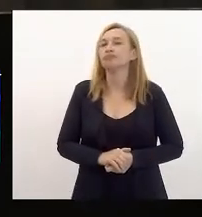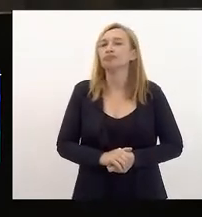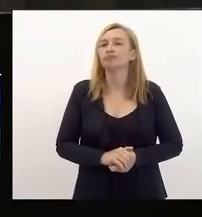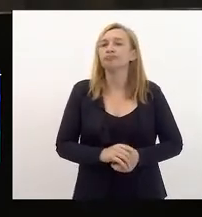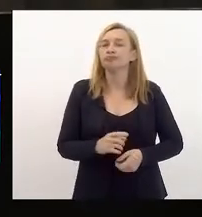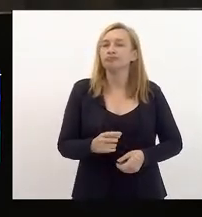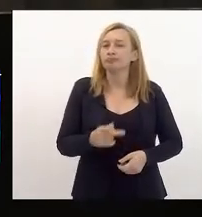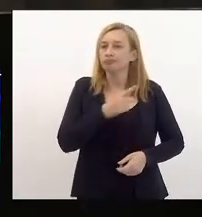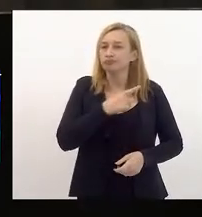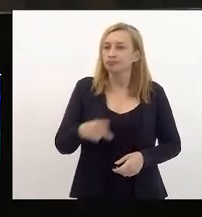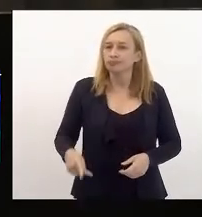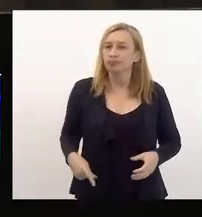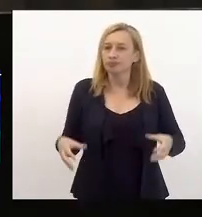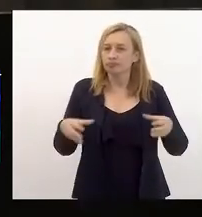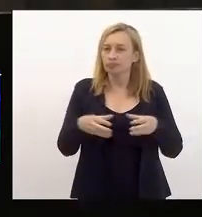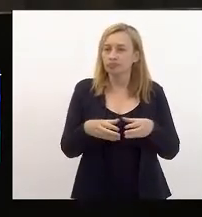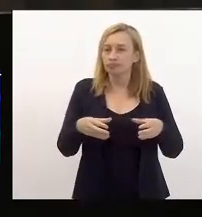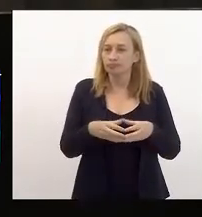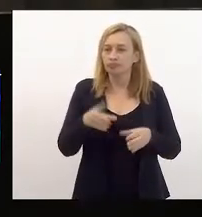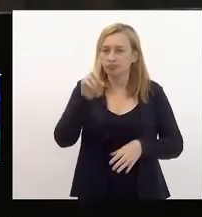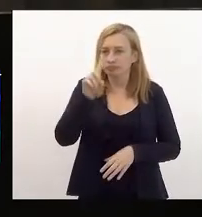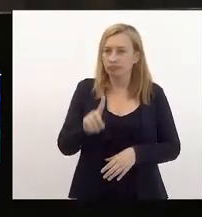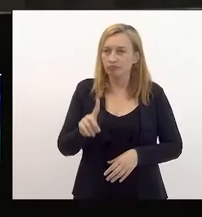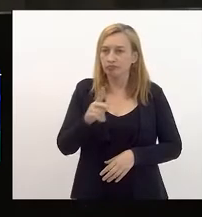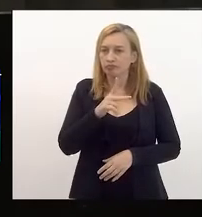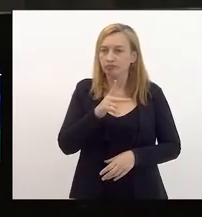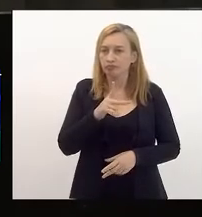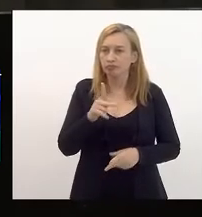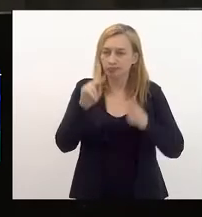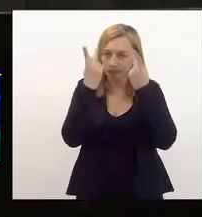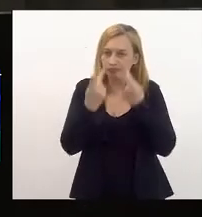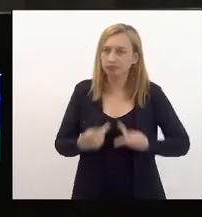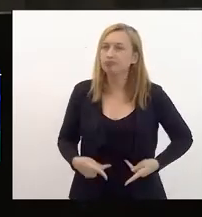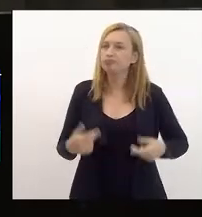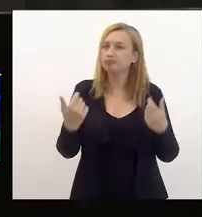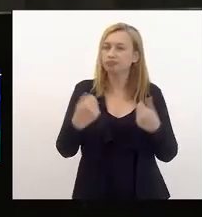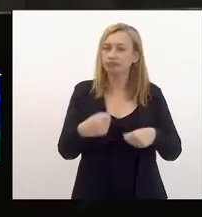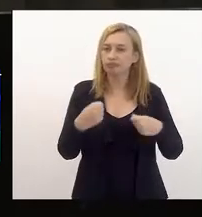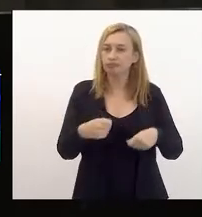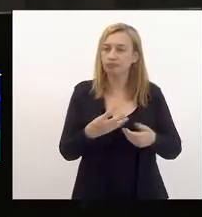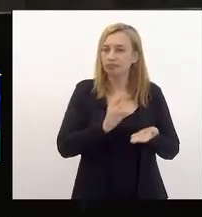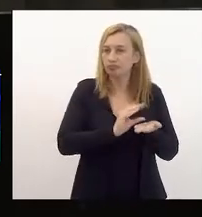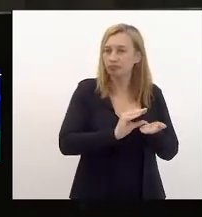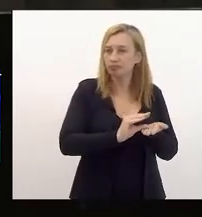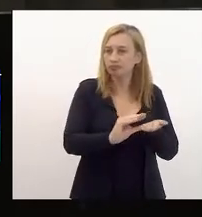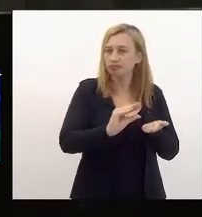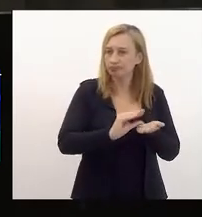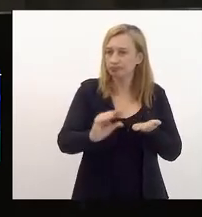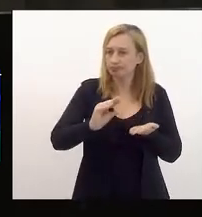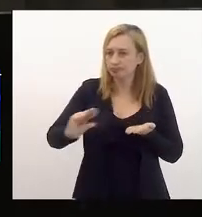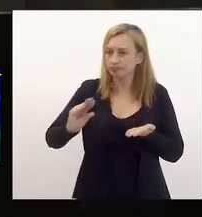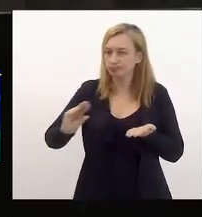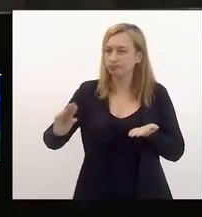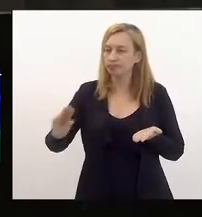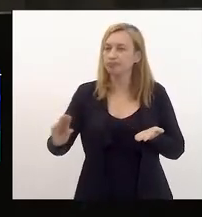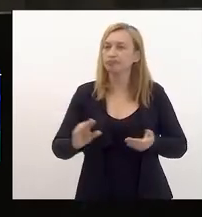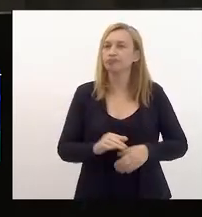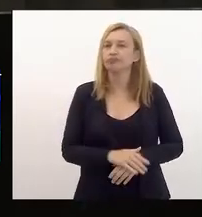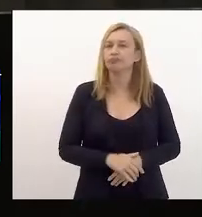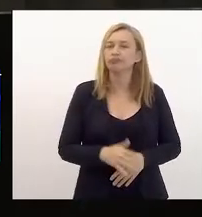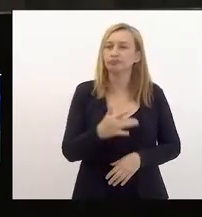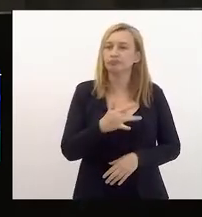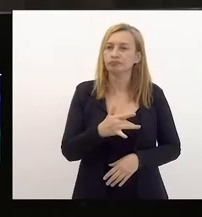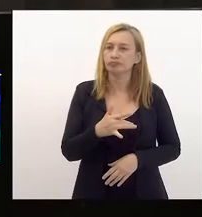presidenta da Comissão de Direitos Humanos. A necessária redistribuição de renda e garantia do bem-estar social